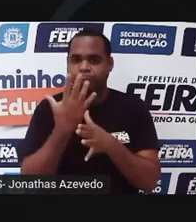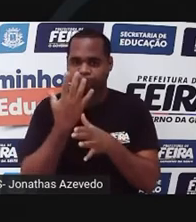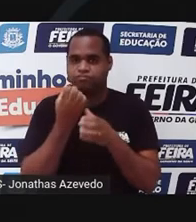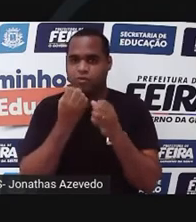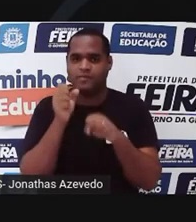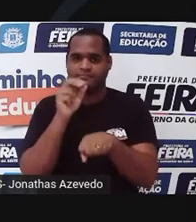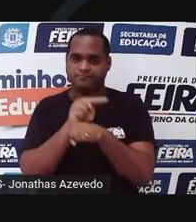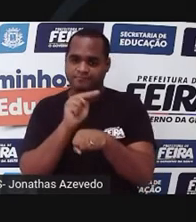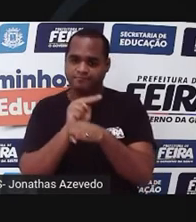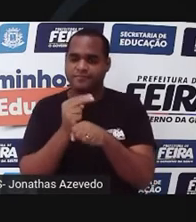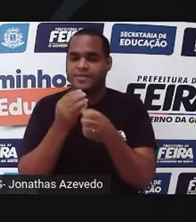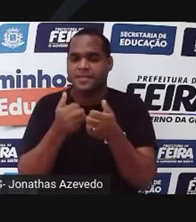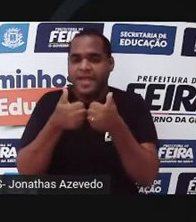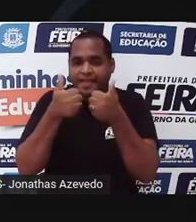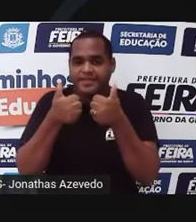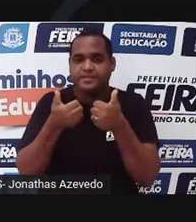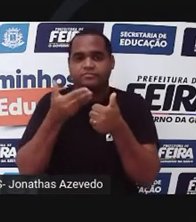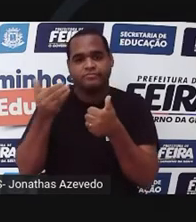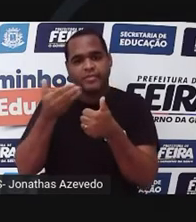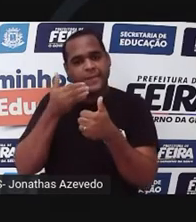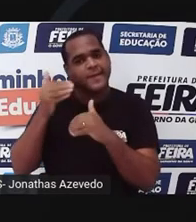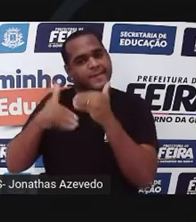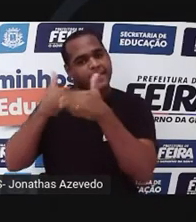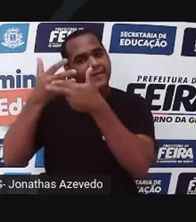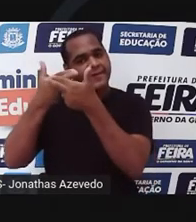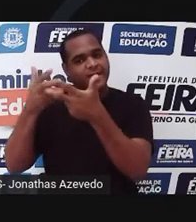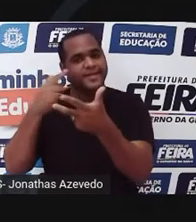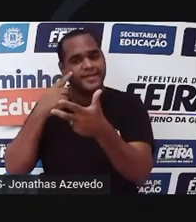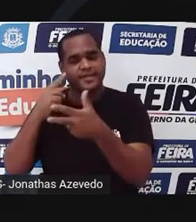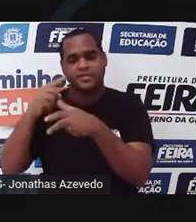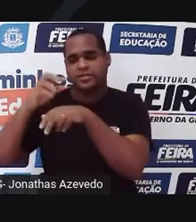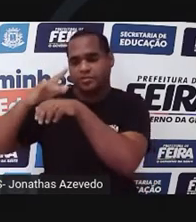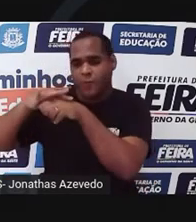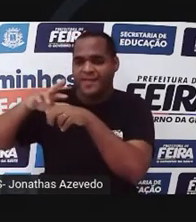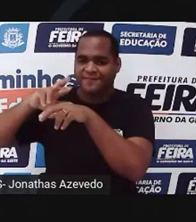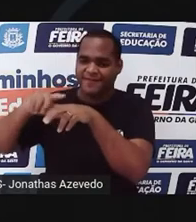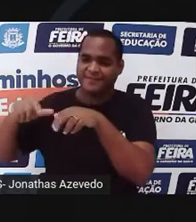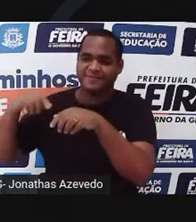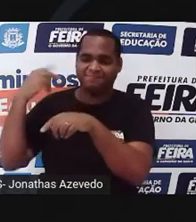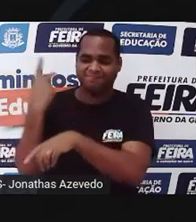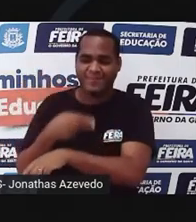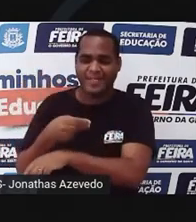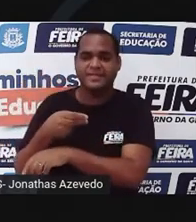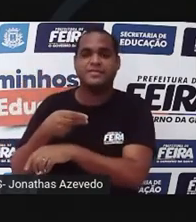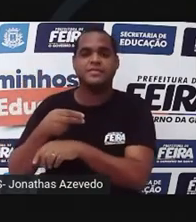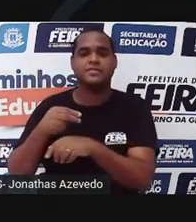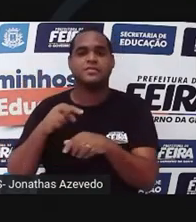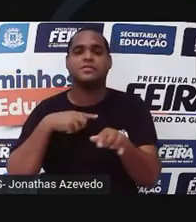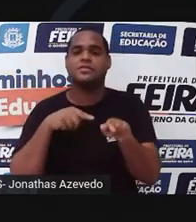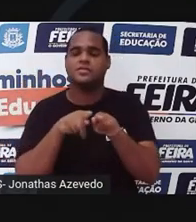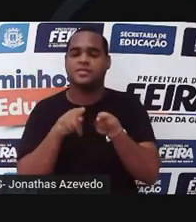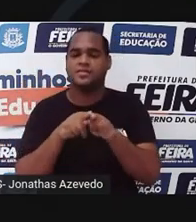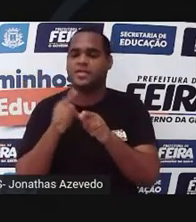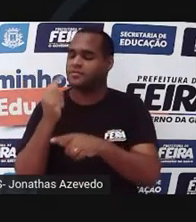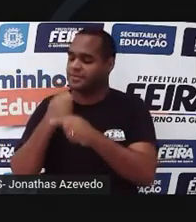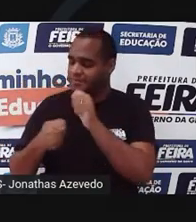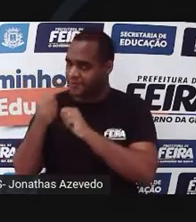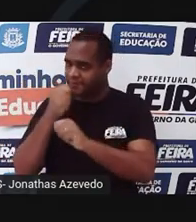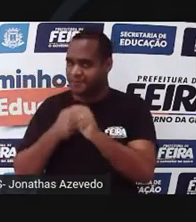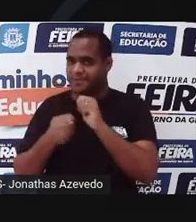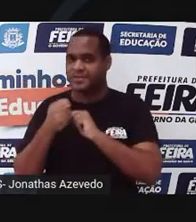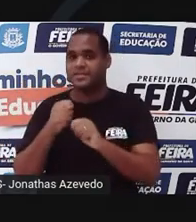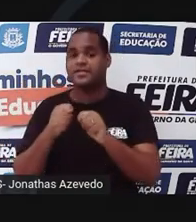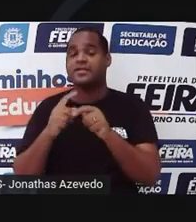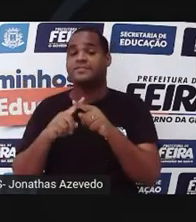maior, aumento e melhoria na produtividade devido a maior resistência a doenças e pragas, redução dos custos de produção.